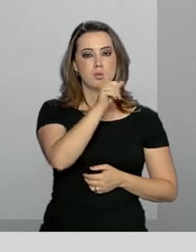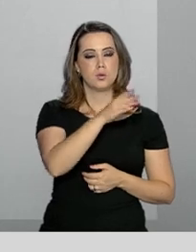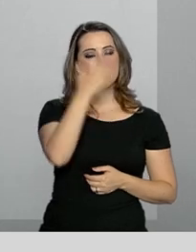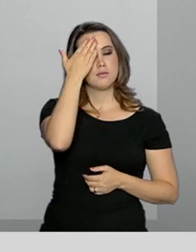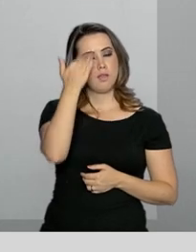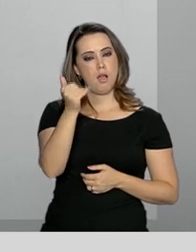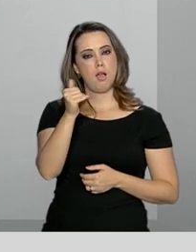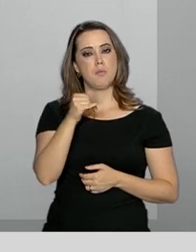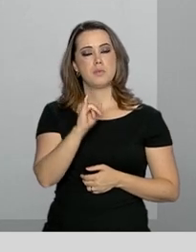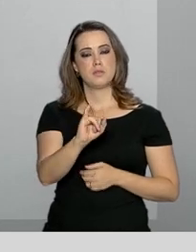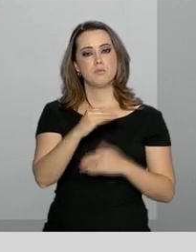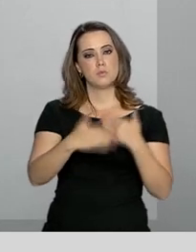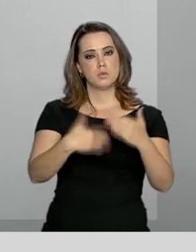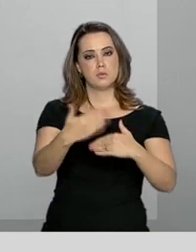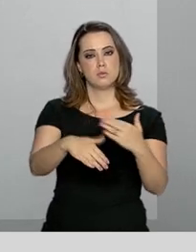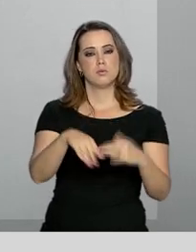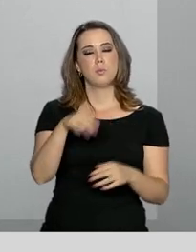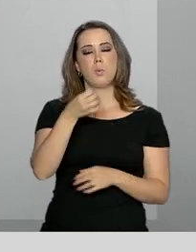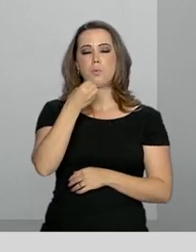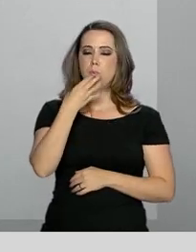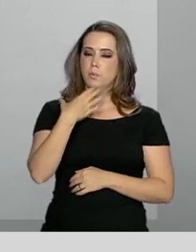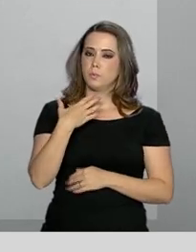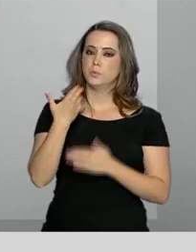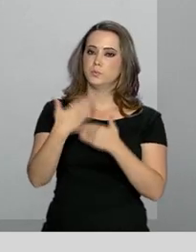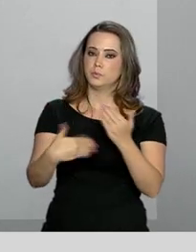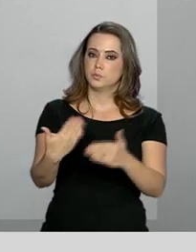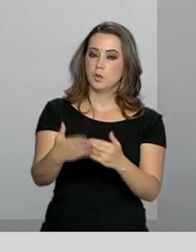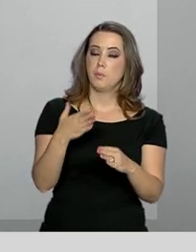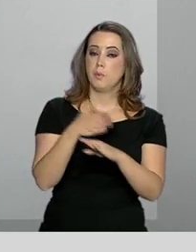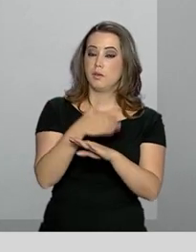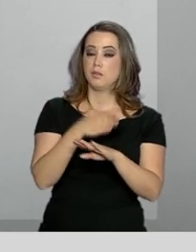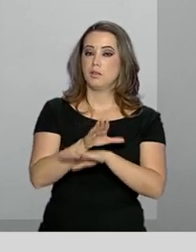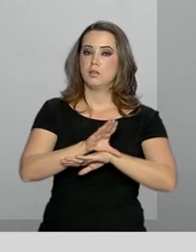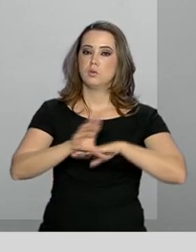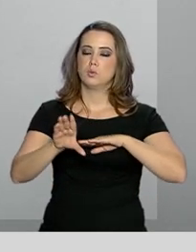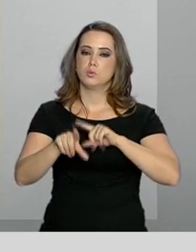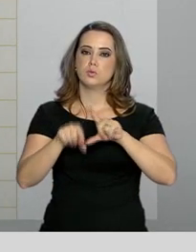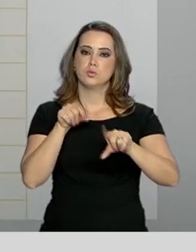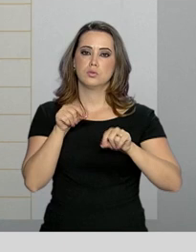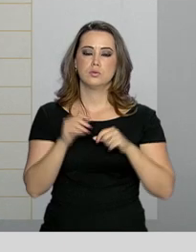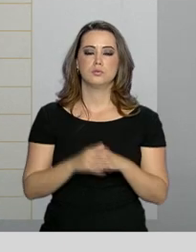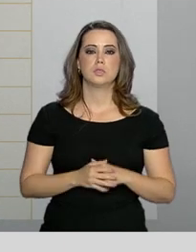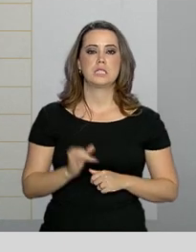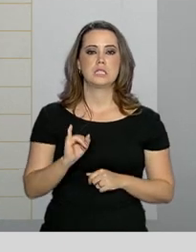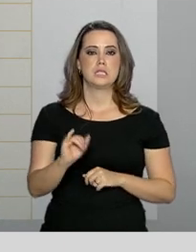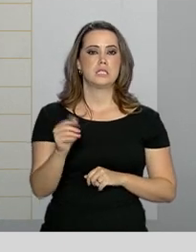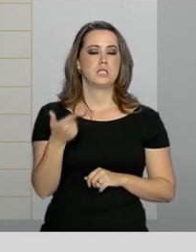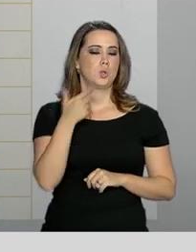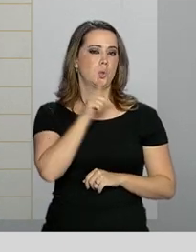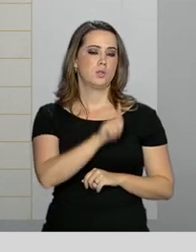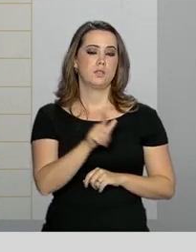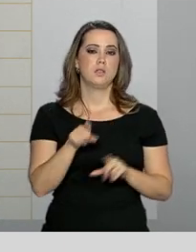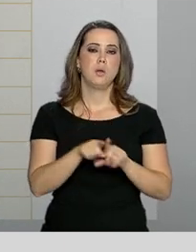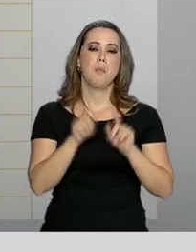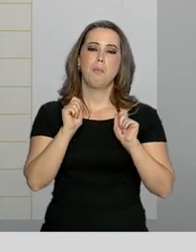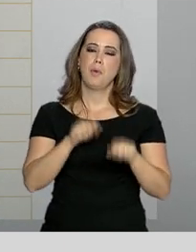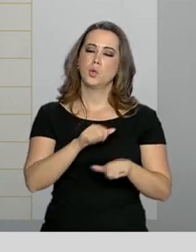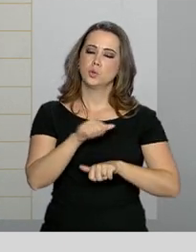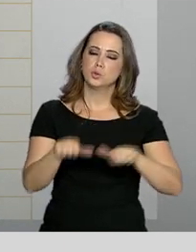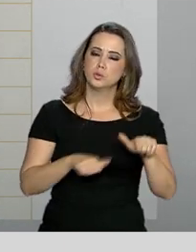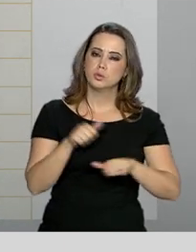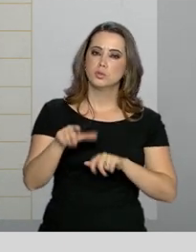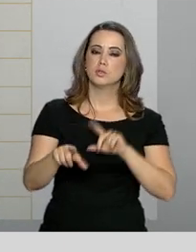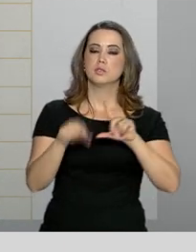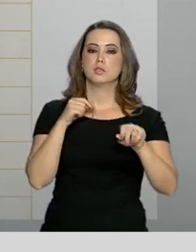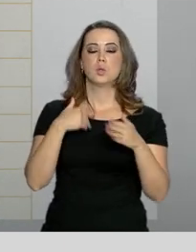noção se o seu desempenho é suficiente para entrar no curso escolhido. Caso não seja, ele pode trocar